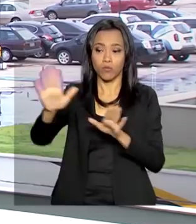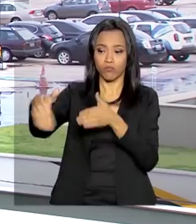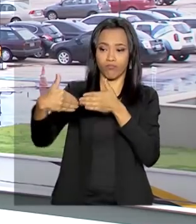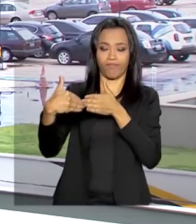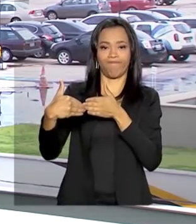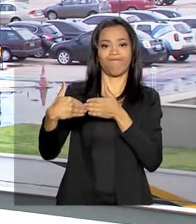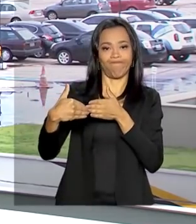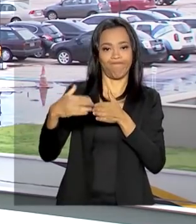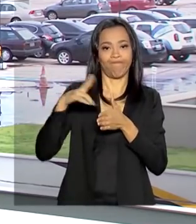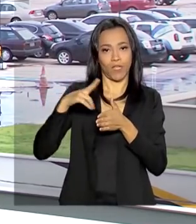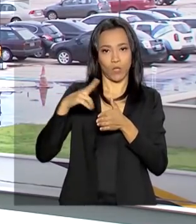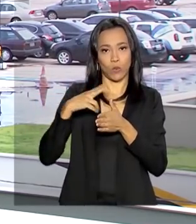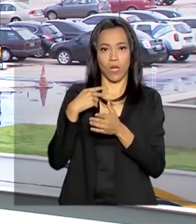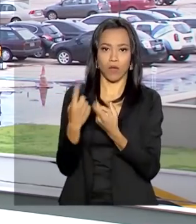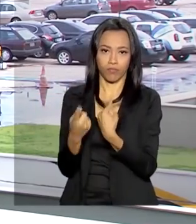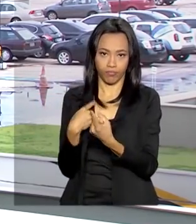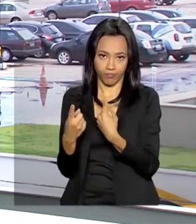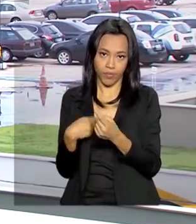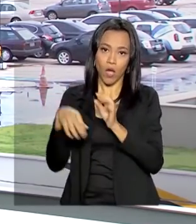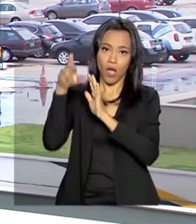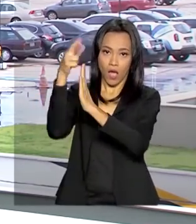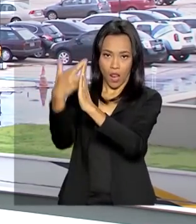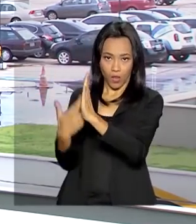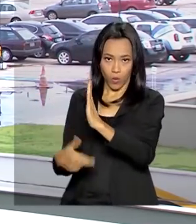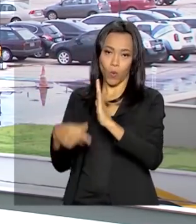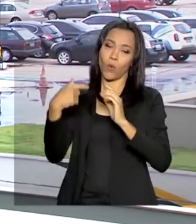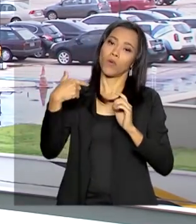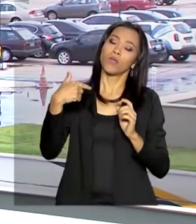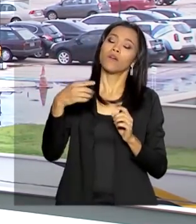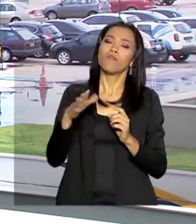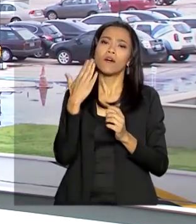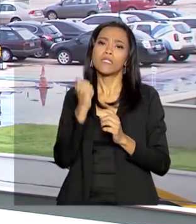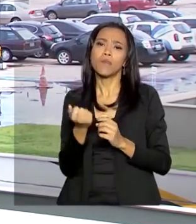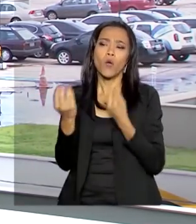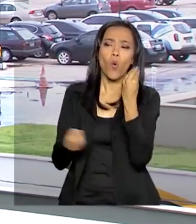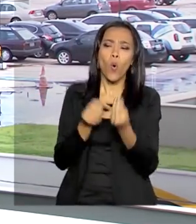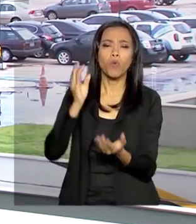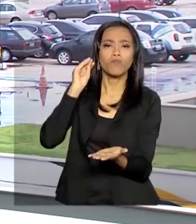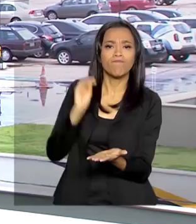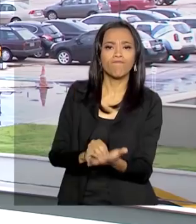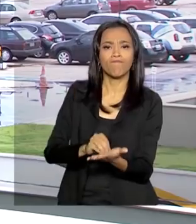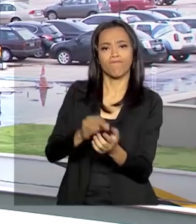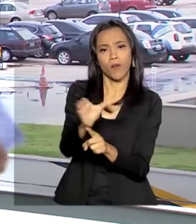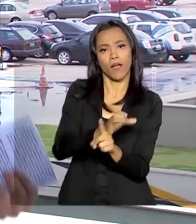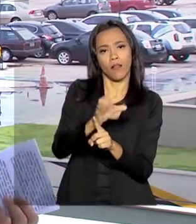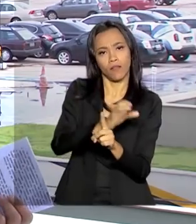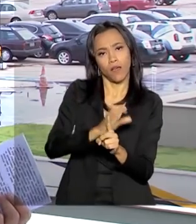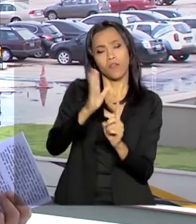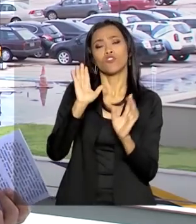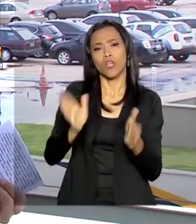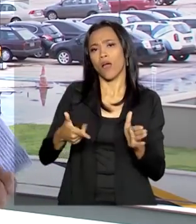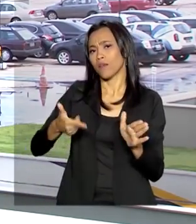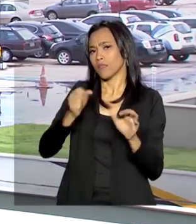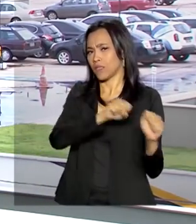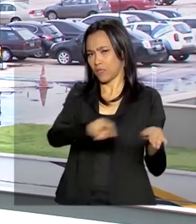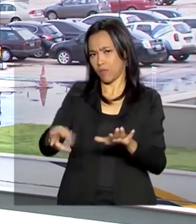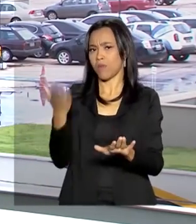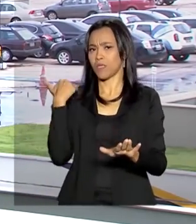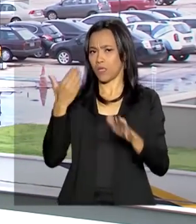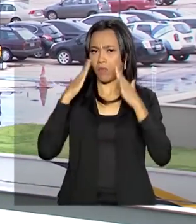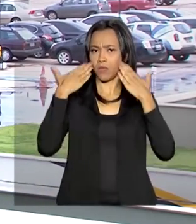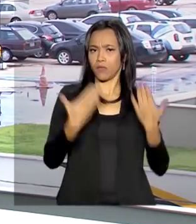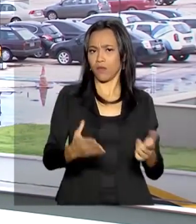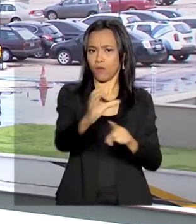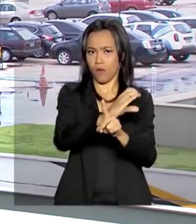relator, o deputado Samuel Moreira, vão bater o martelo sobre o cronograma de trabalho que já havia sido apresentado na semana passada.